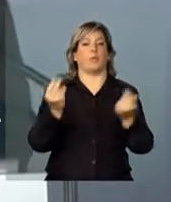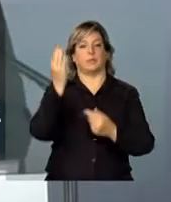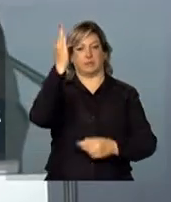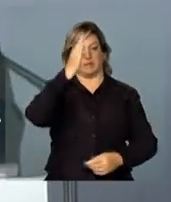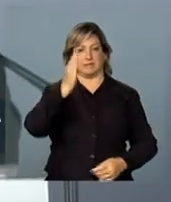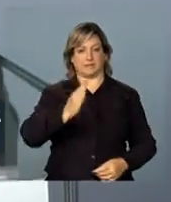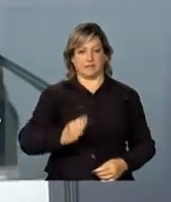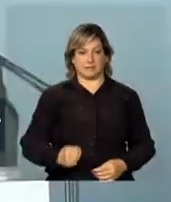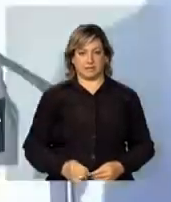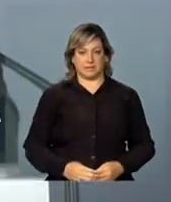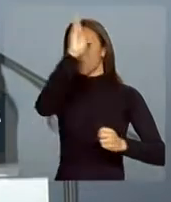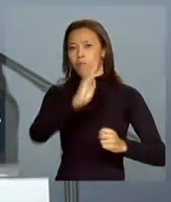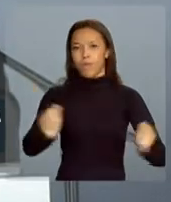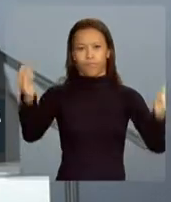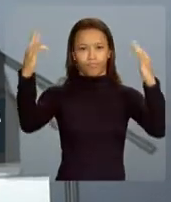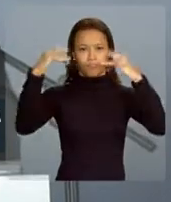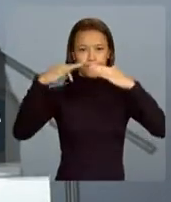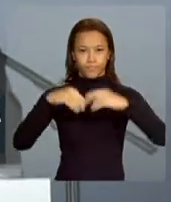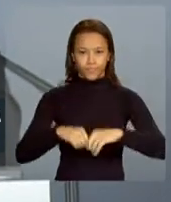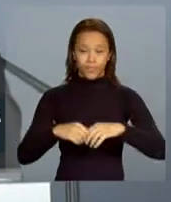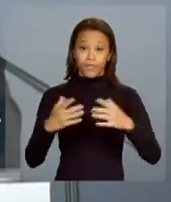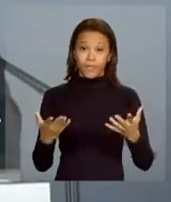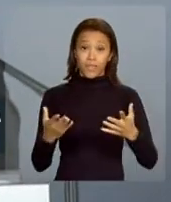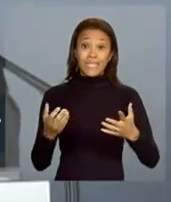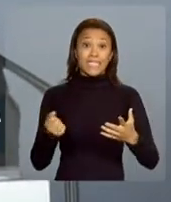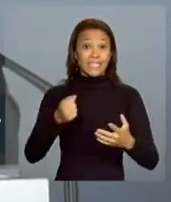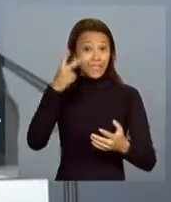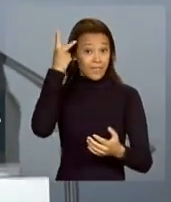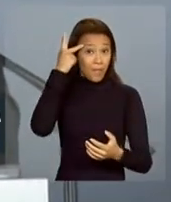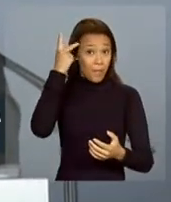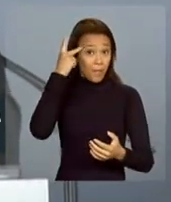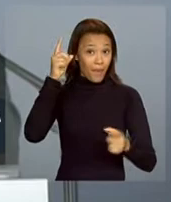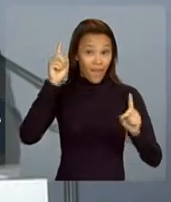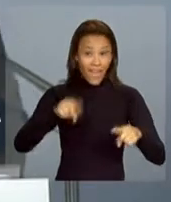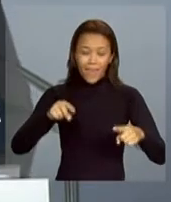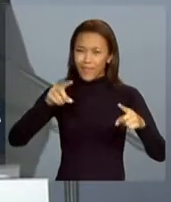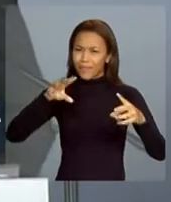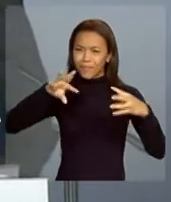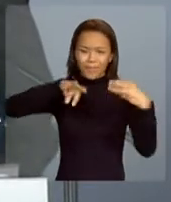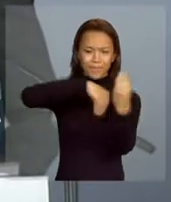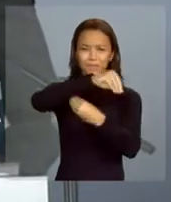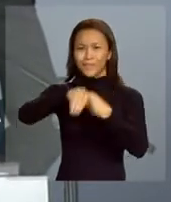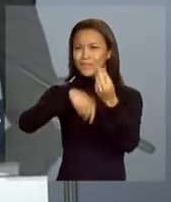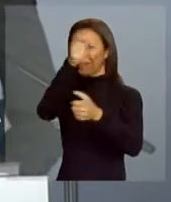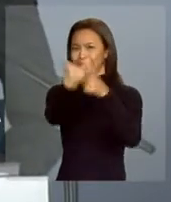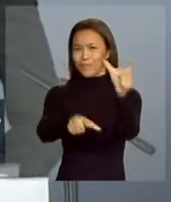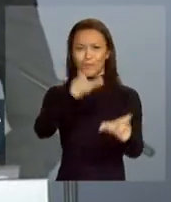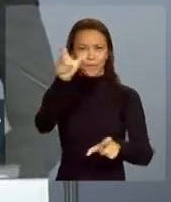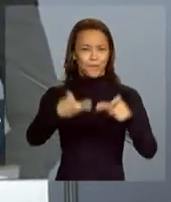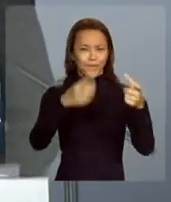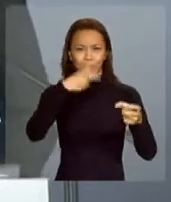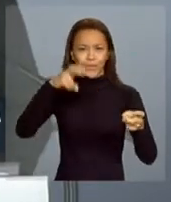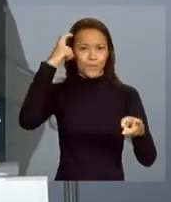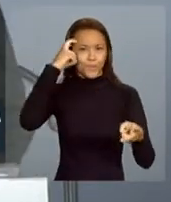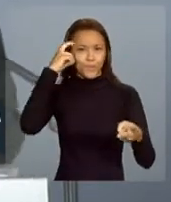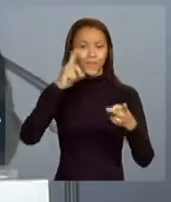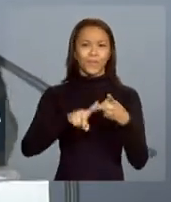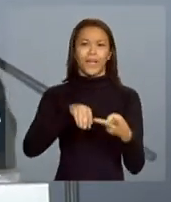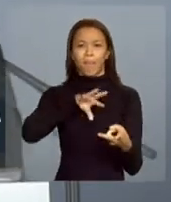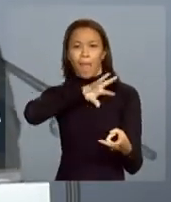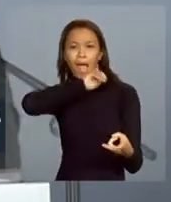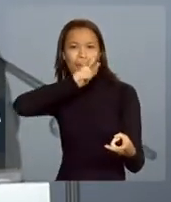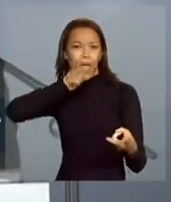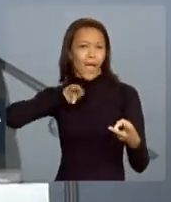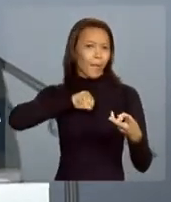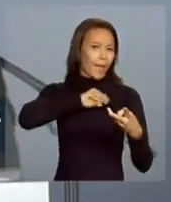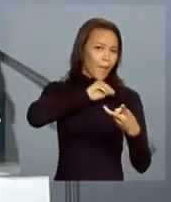São Paulo é a síntese da mistura das culturas, dos sotaques,